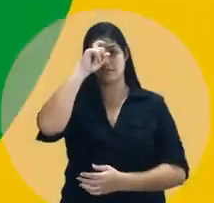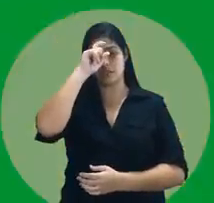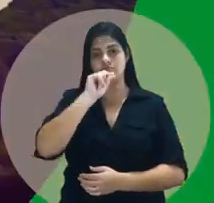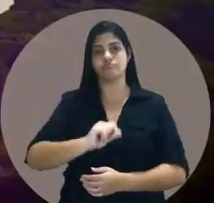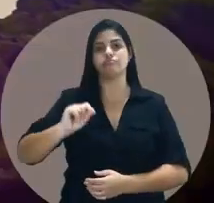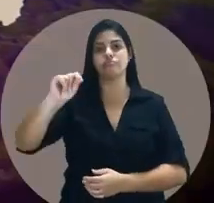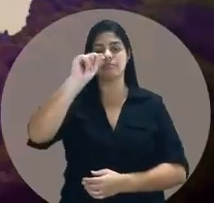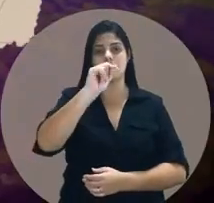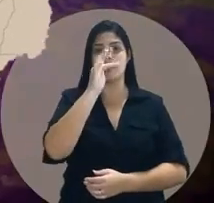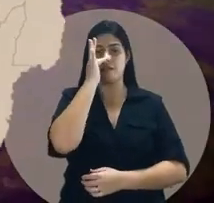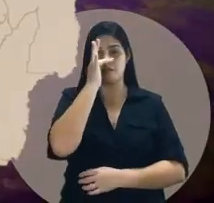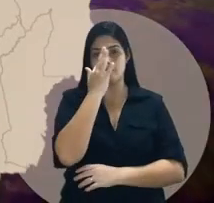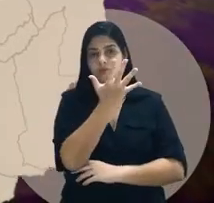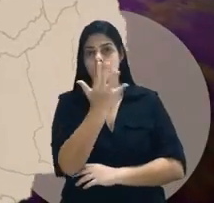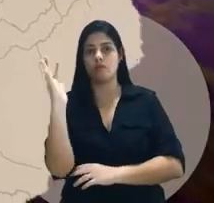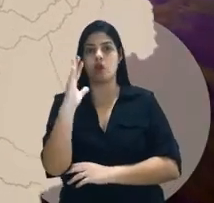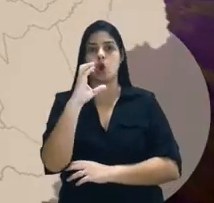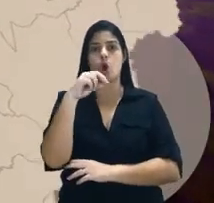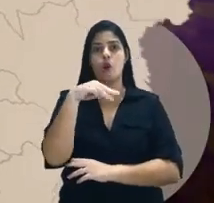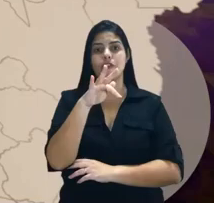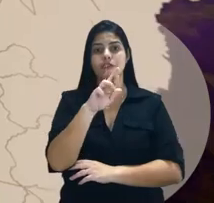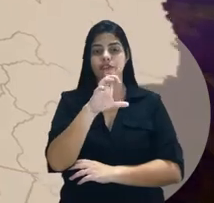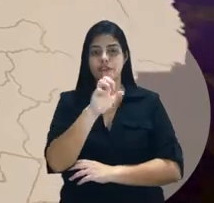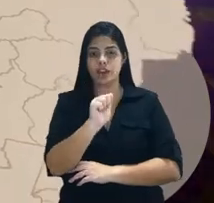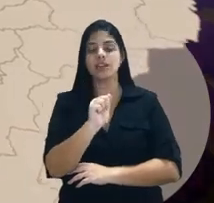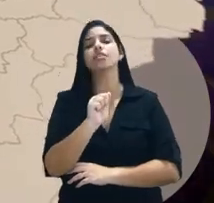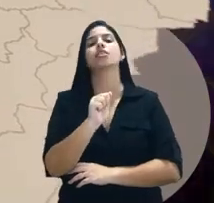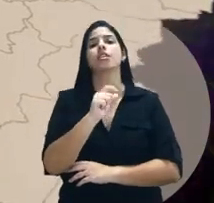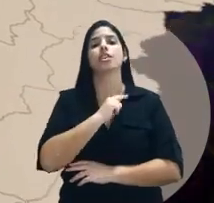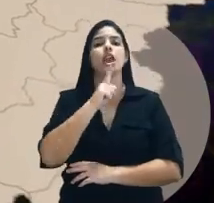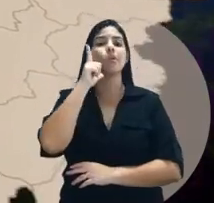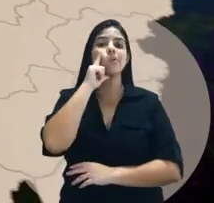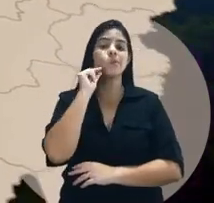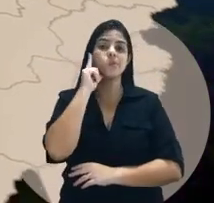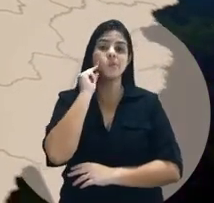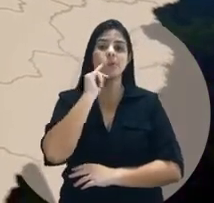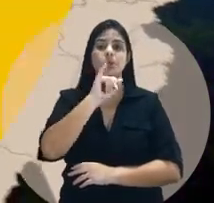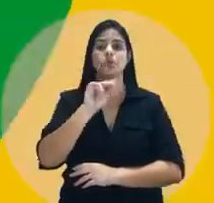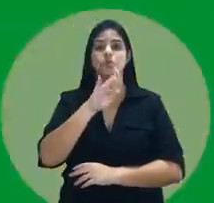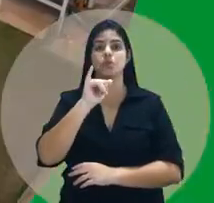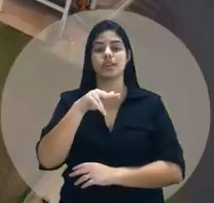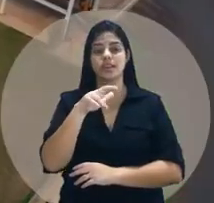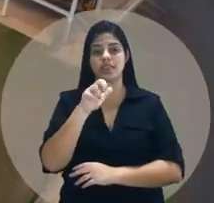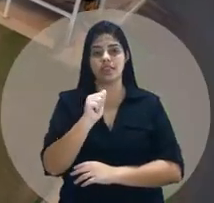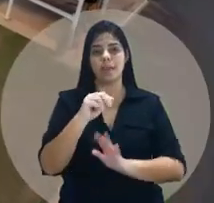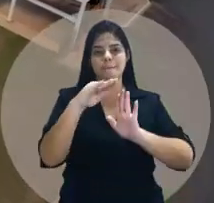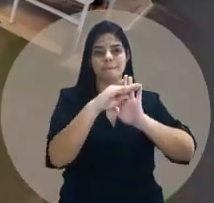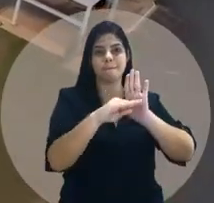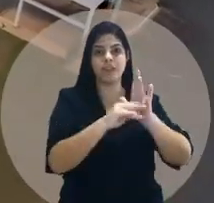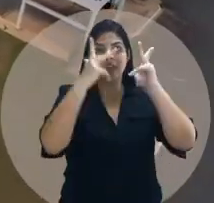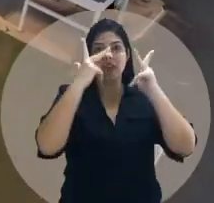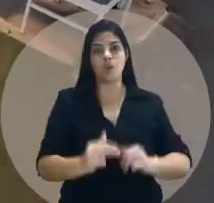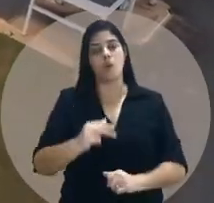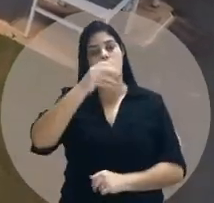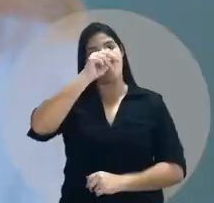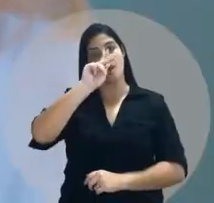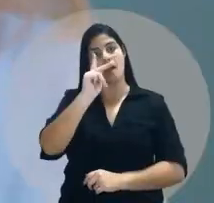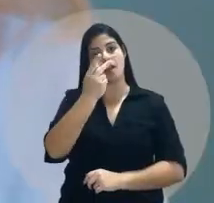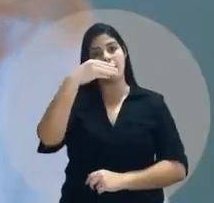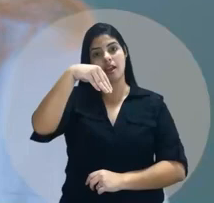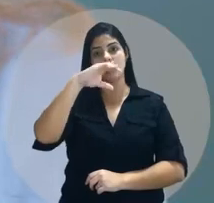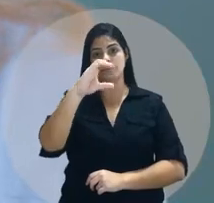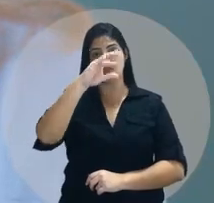regionais, em Alta Floresta, Confresa, Juína e Tangará da Serra, com o mesmo padrão de qualidade do HMC.